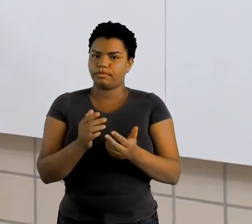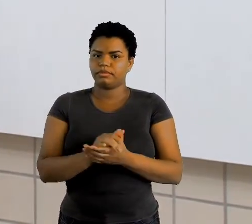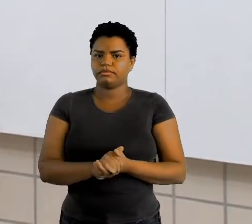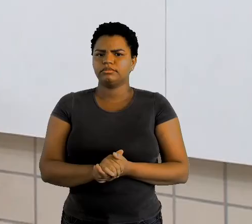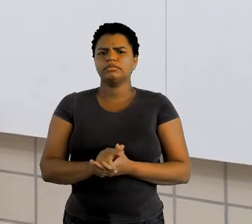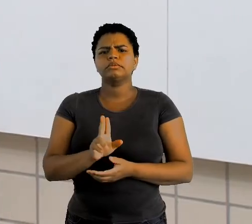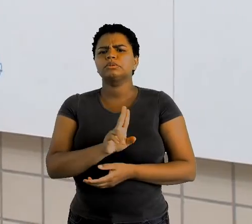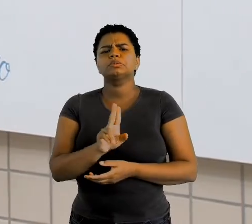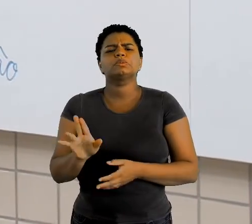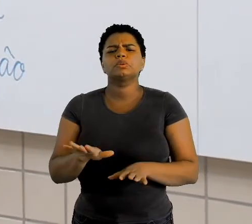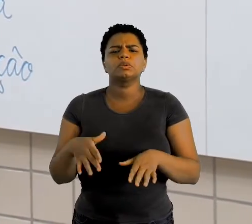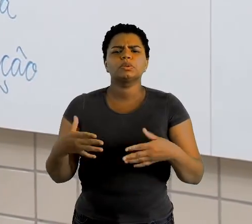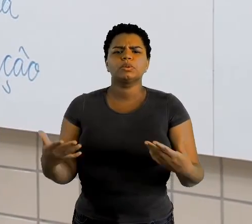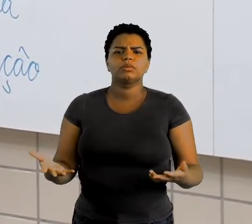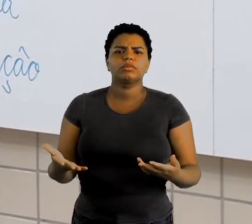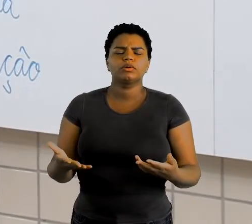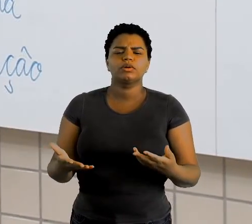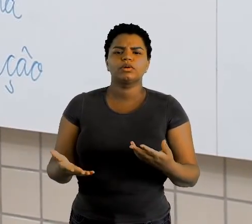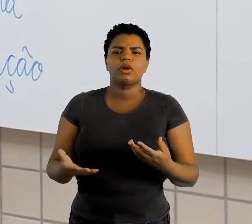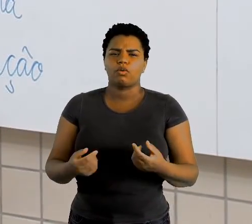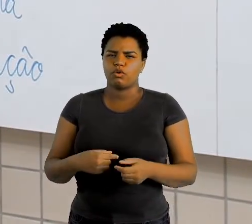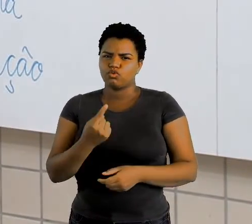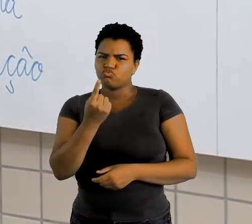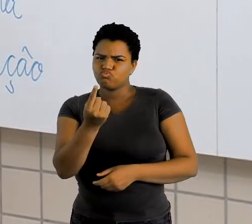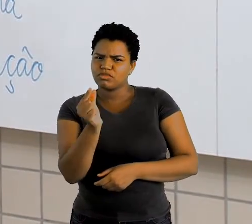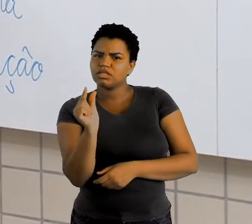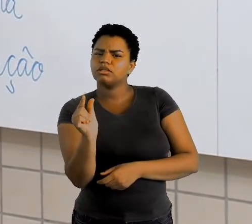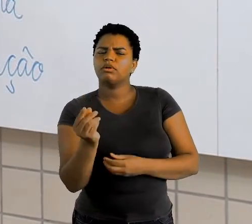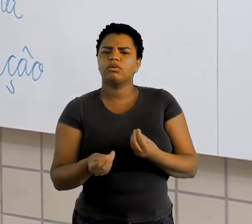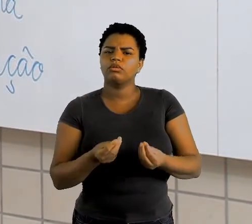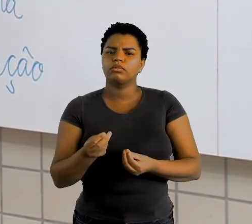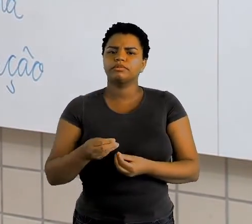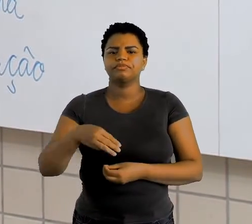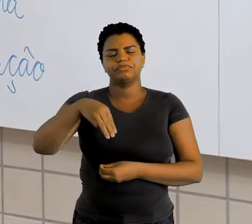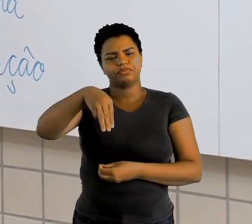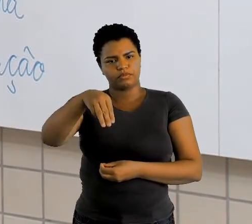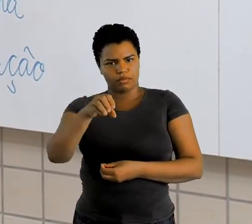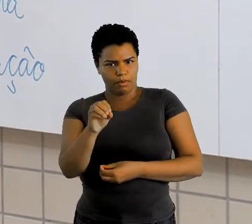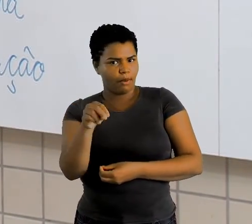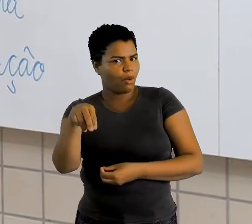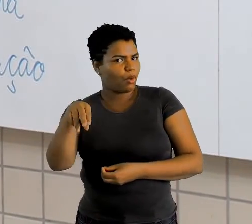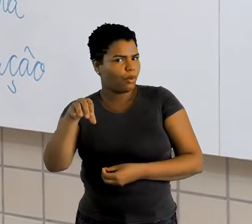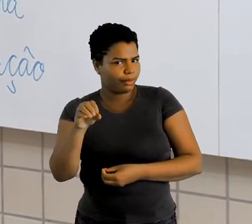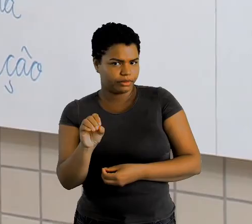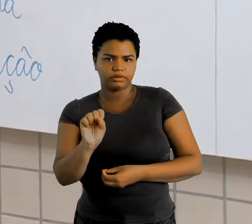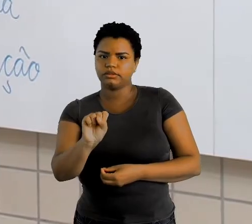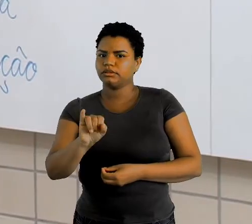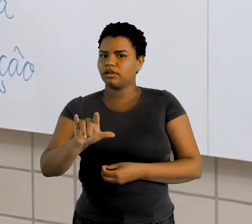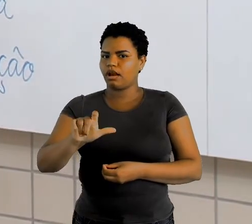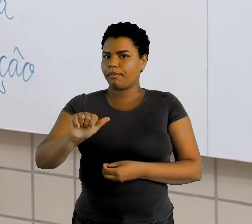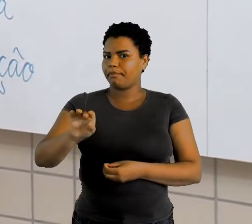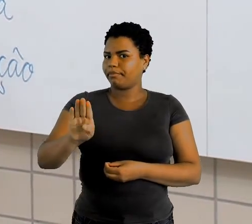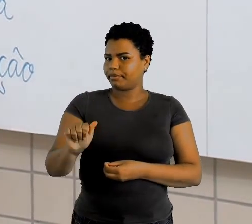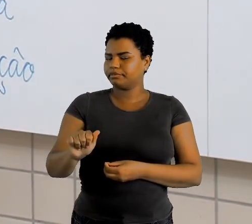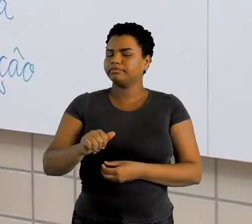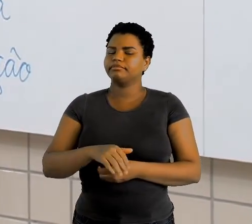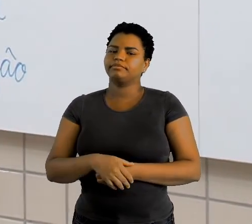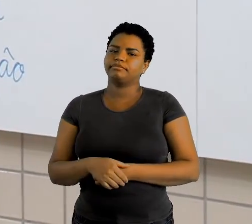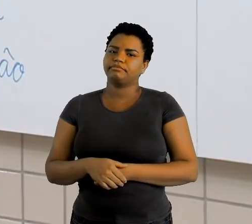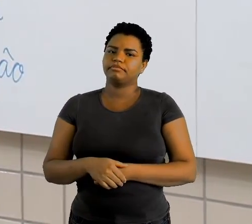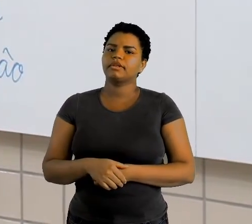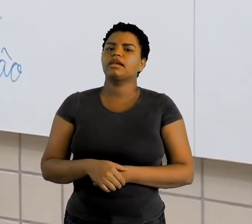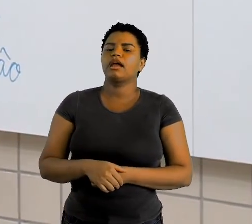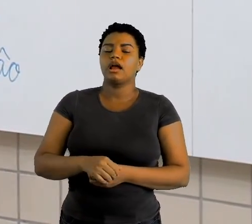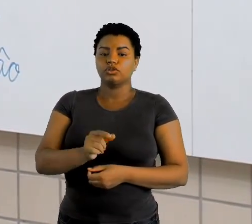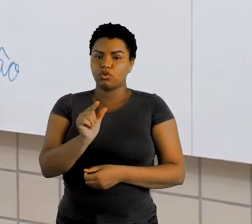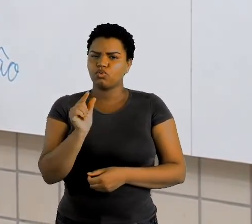nome elas recebem quando a palavra tem só uma sílaba? mono sílaba isso mesmo a palavra que tem só